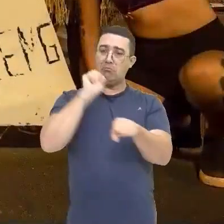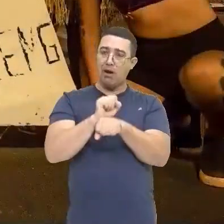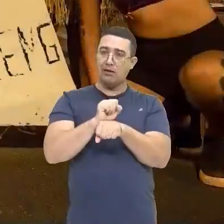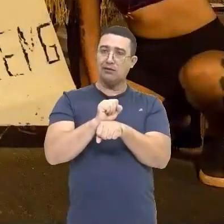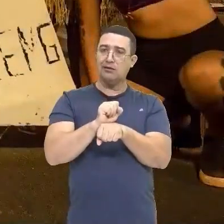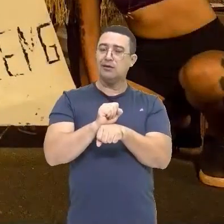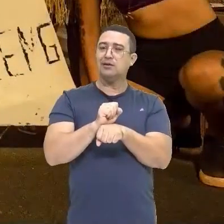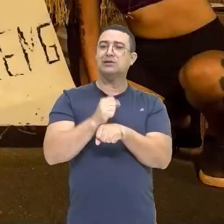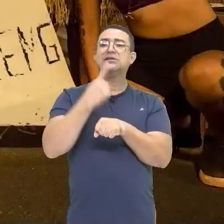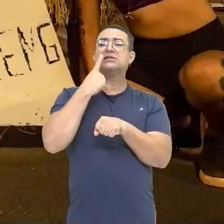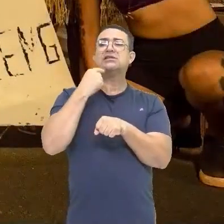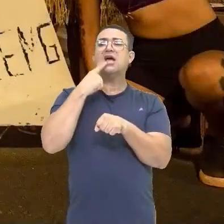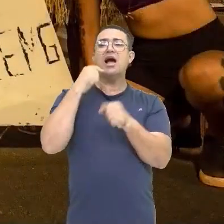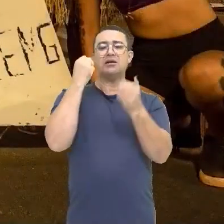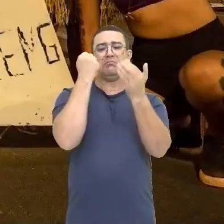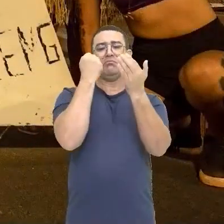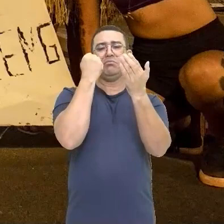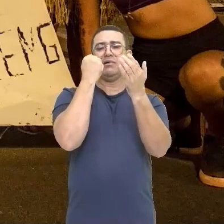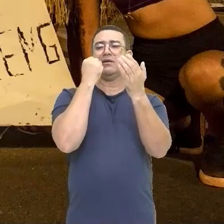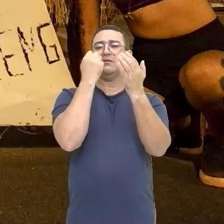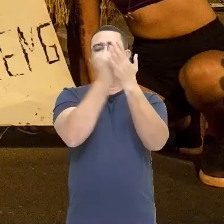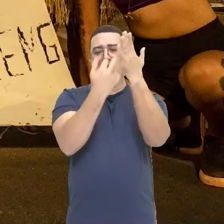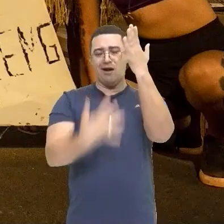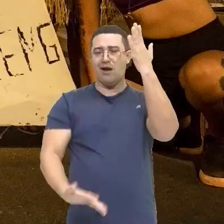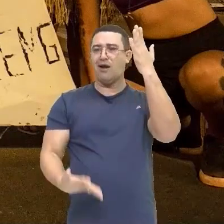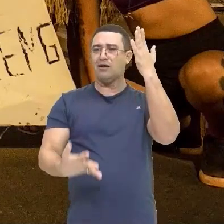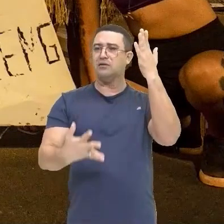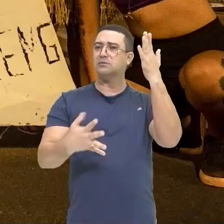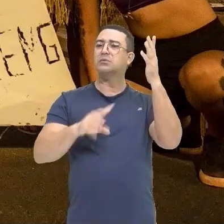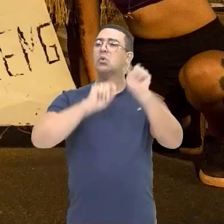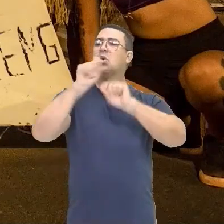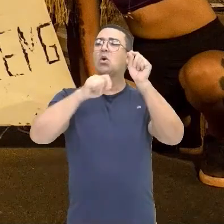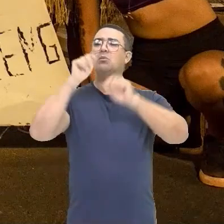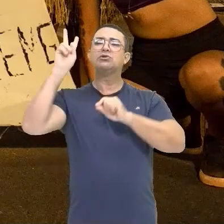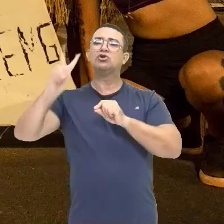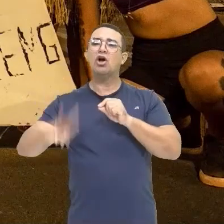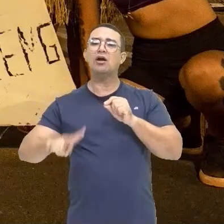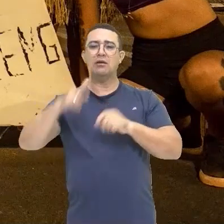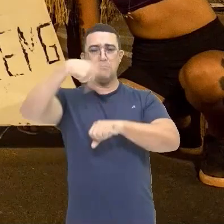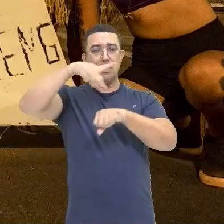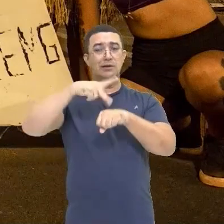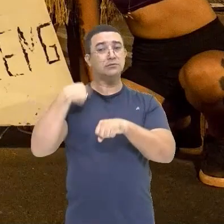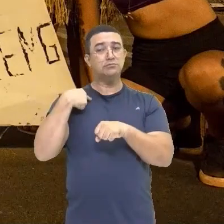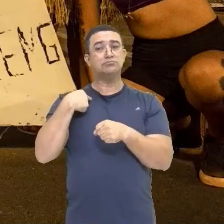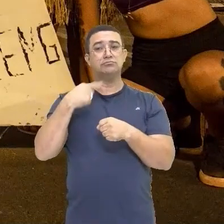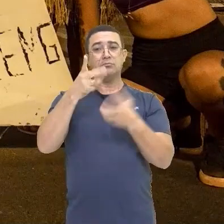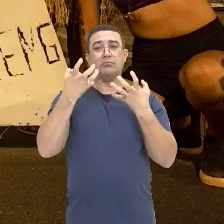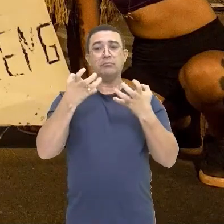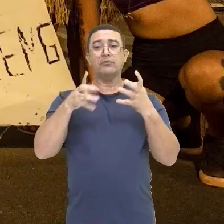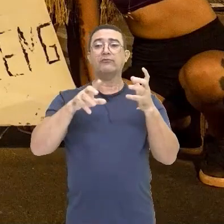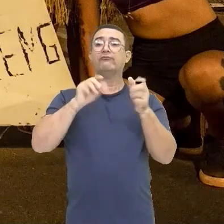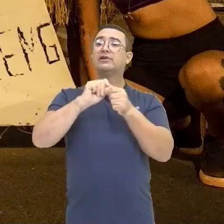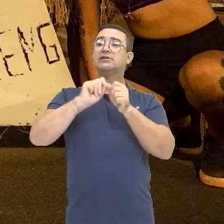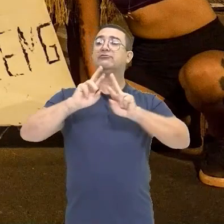de sangue Novamente A imagem e a história do país É nossa obrigação Fazer diferente